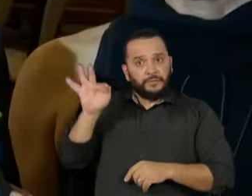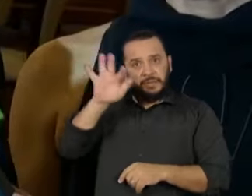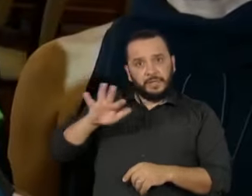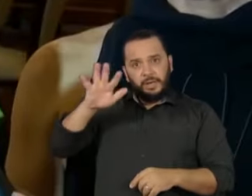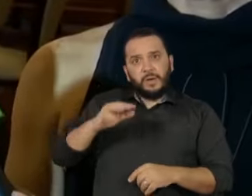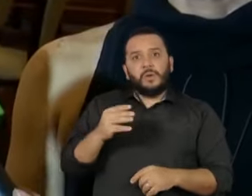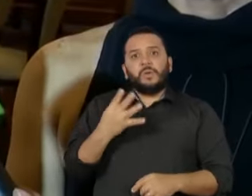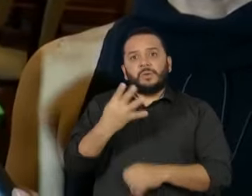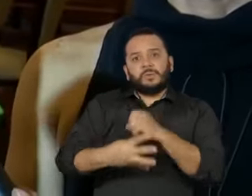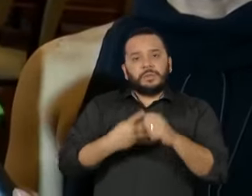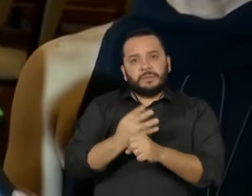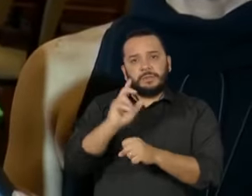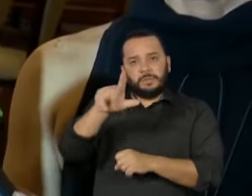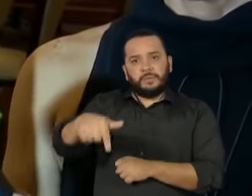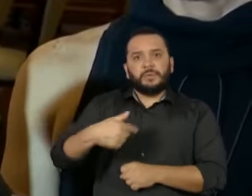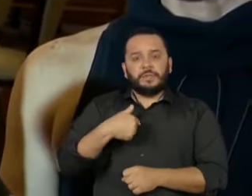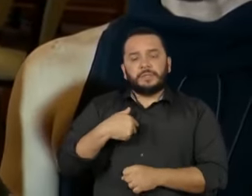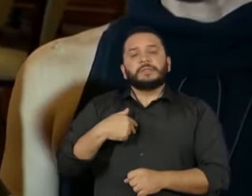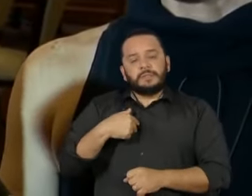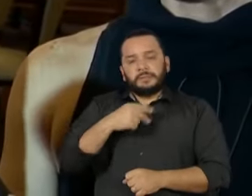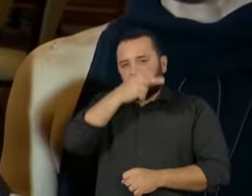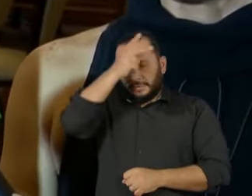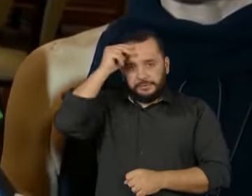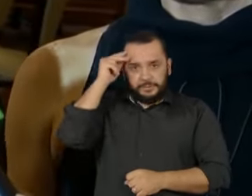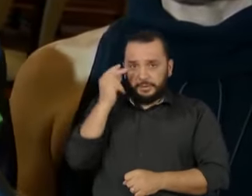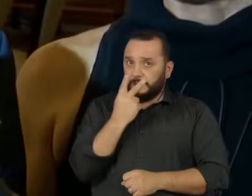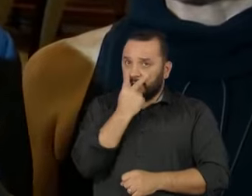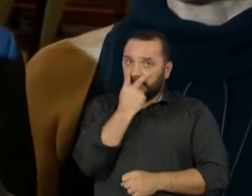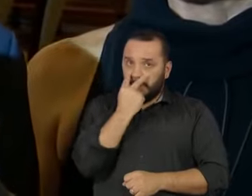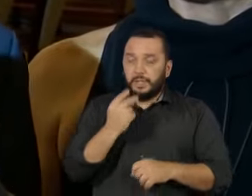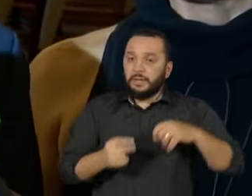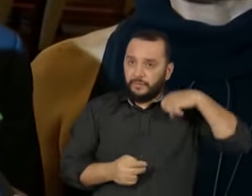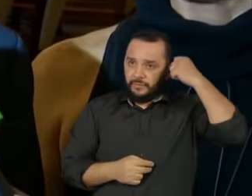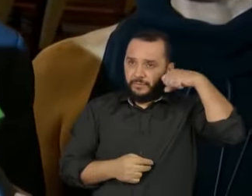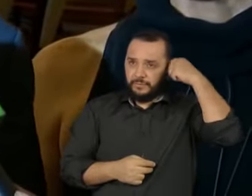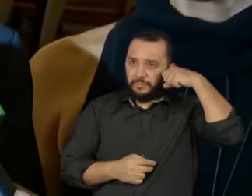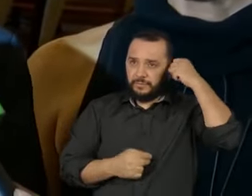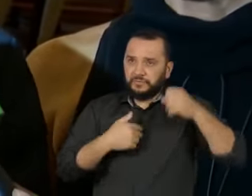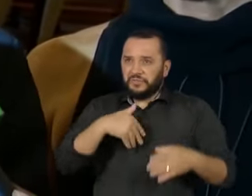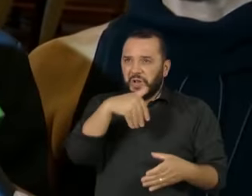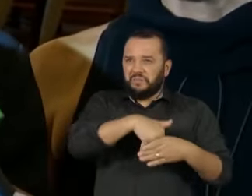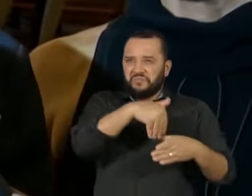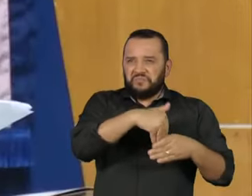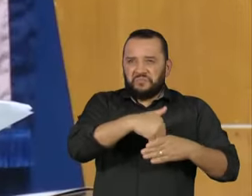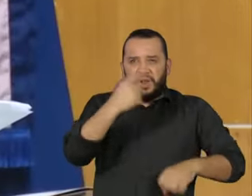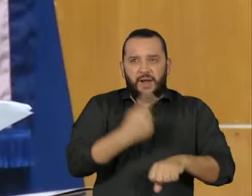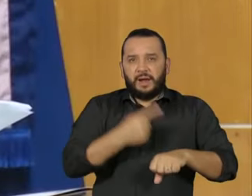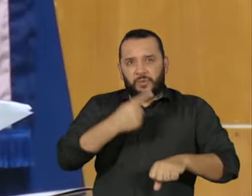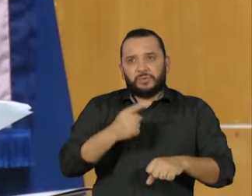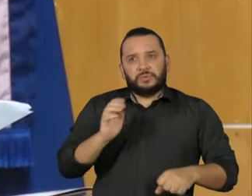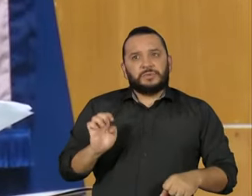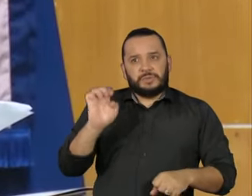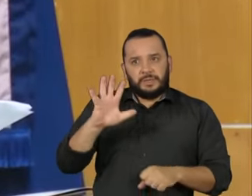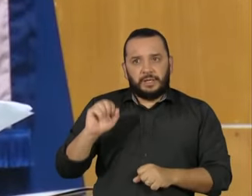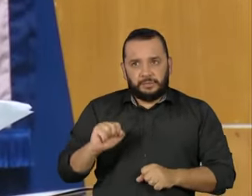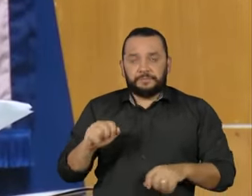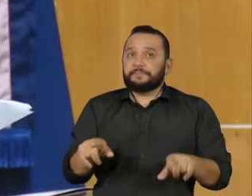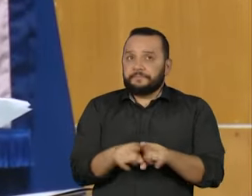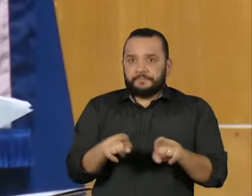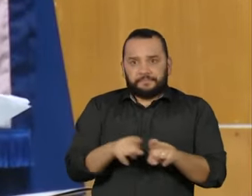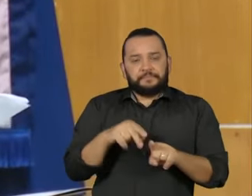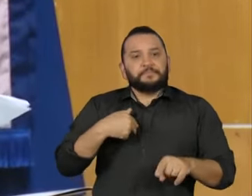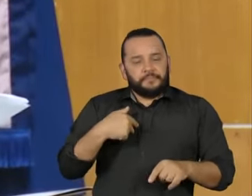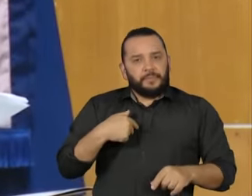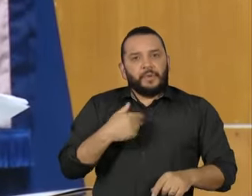Vitória. Também foi senador com uma das maiores votações recebidas por um político do Estado. Elegeu-se governador do